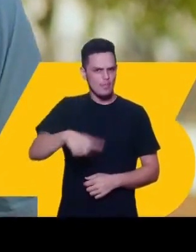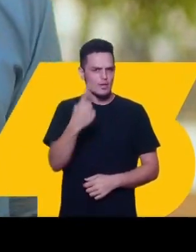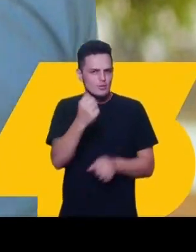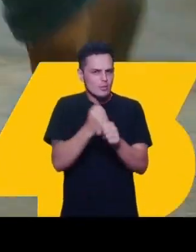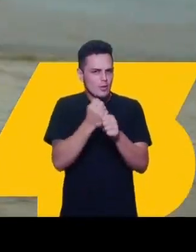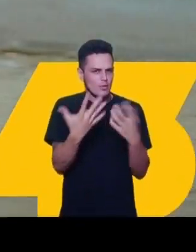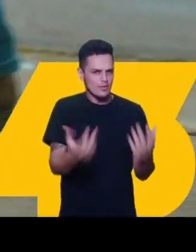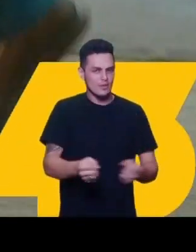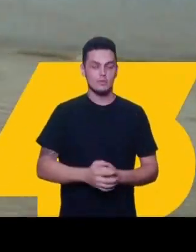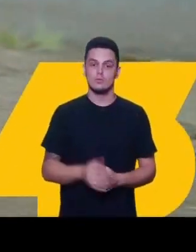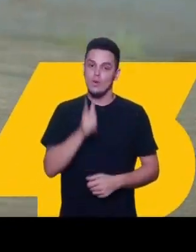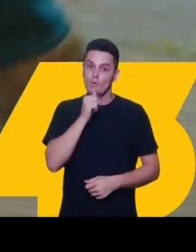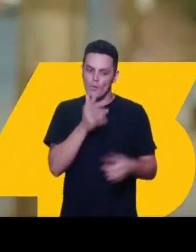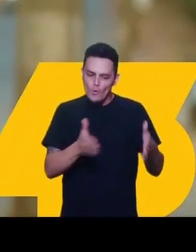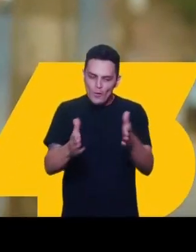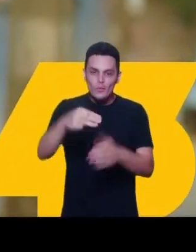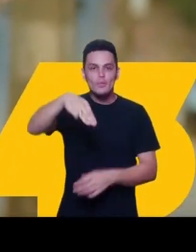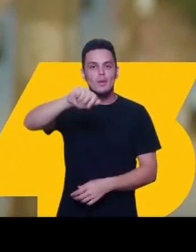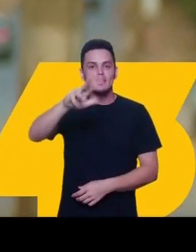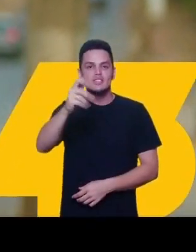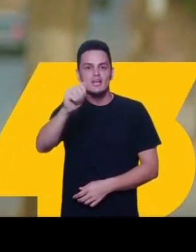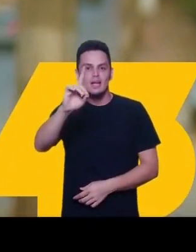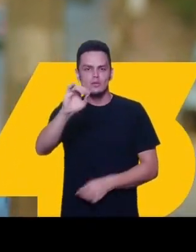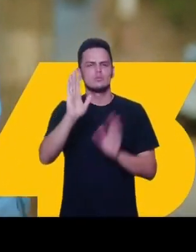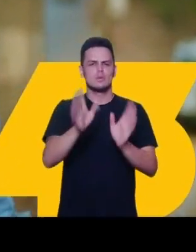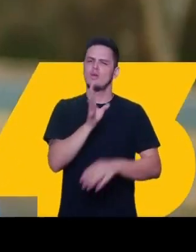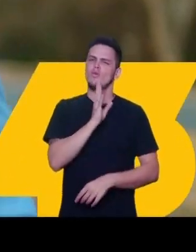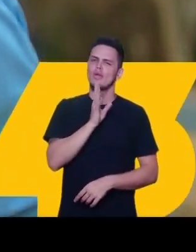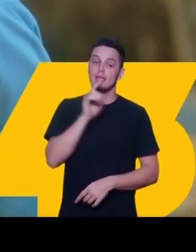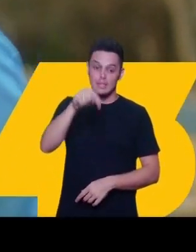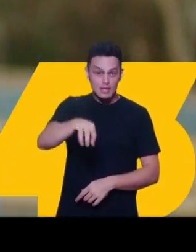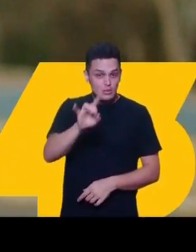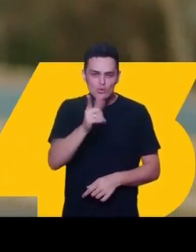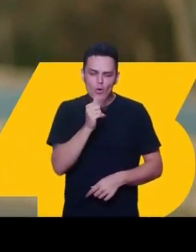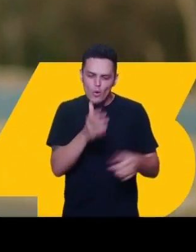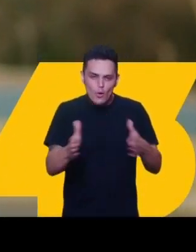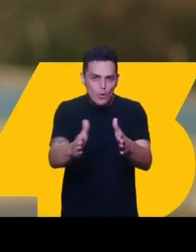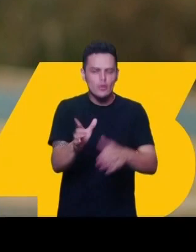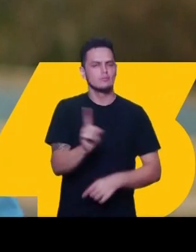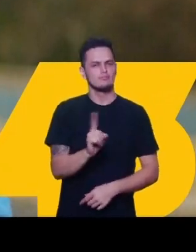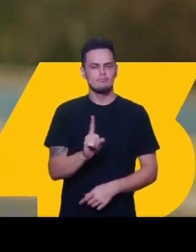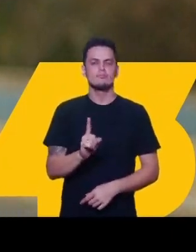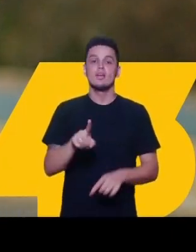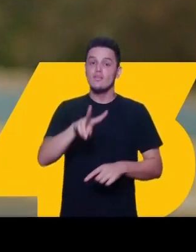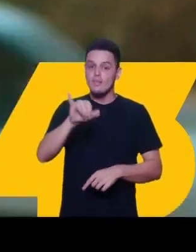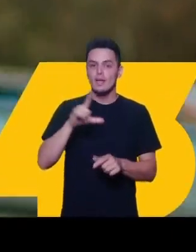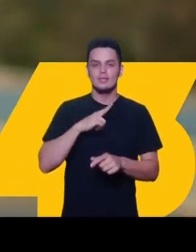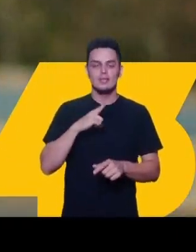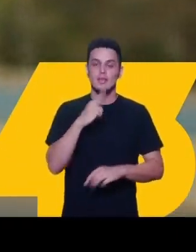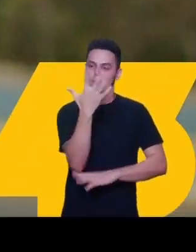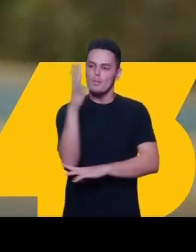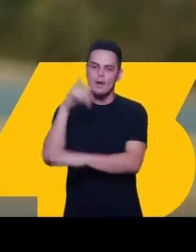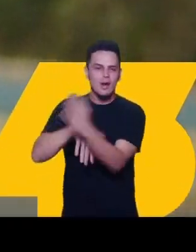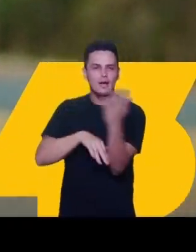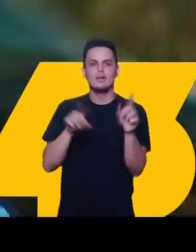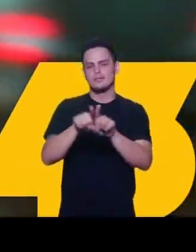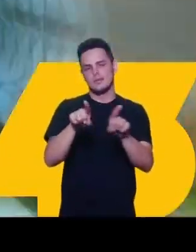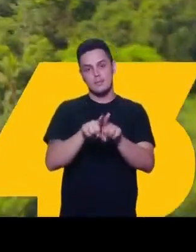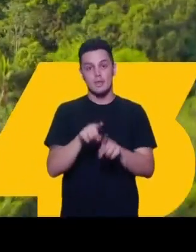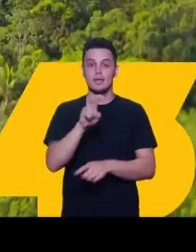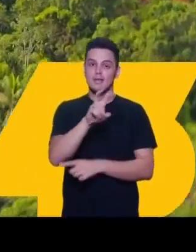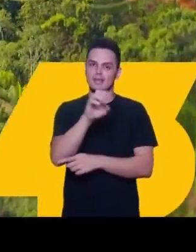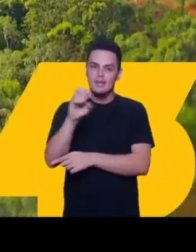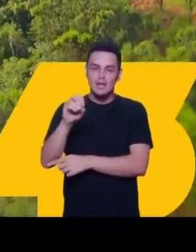Vamos para mais uma? O Córrego do Machado todo mundo conhece. Mas aqui não vai ter somente o Córrego do Machado, vai ter o Parque do